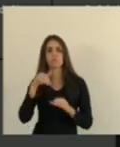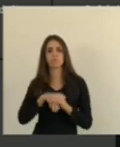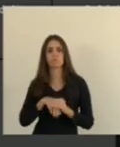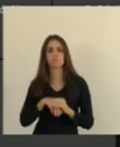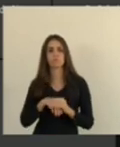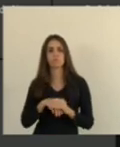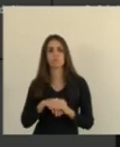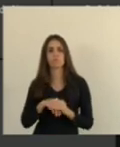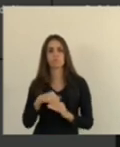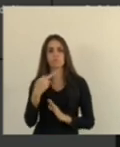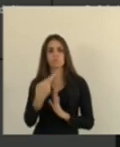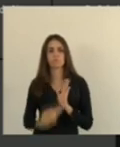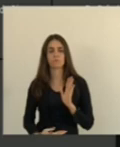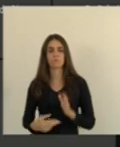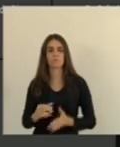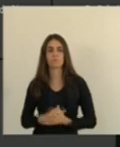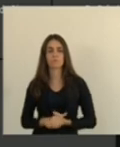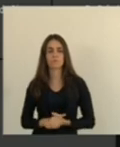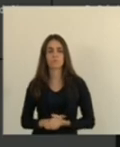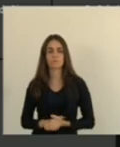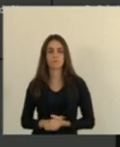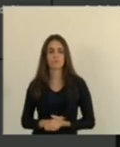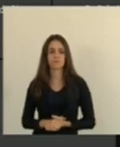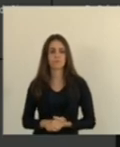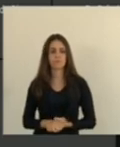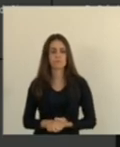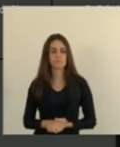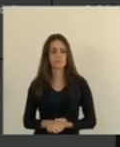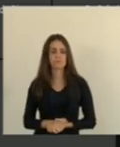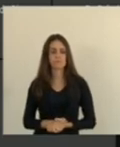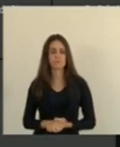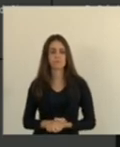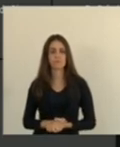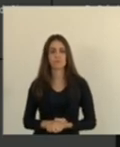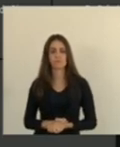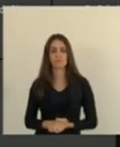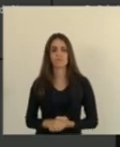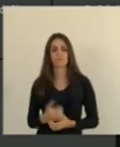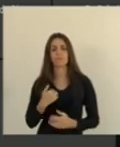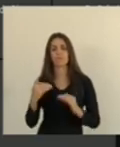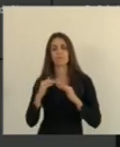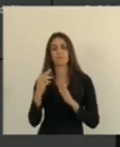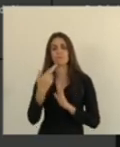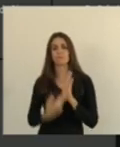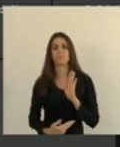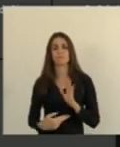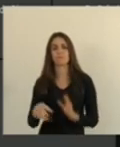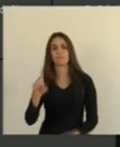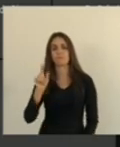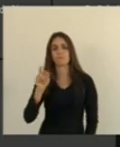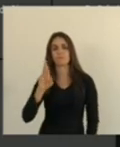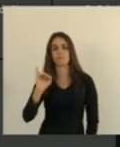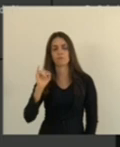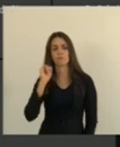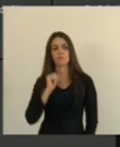deputado doutor emílio mameli novamente da comissão de finanças deputado daripa